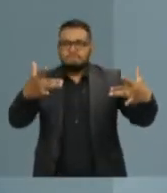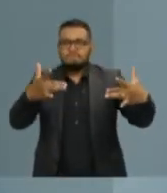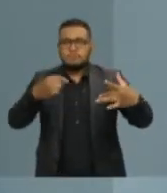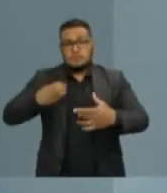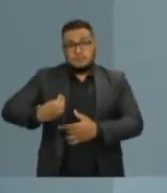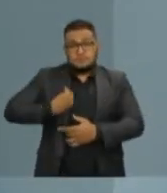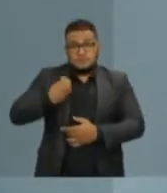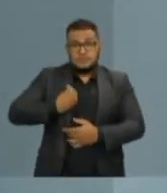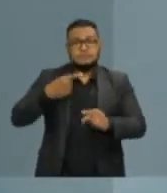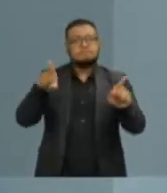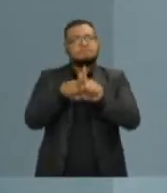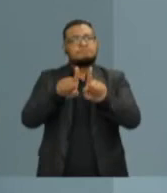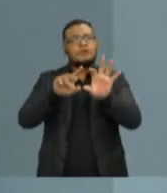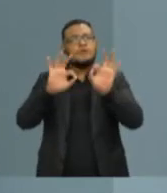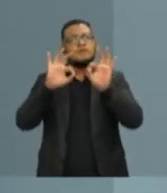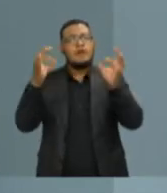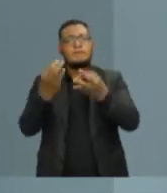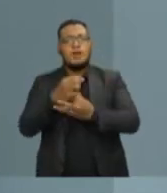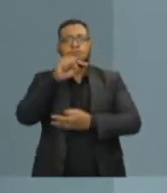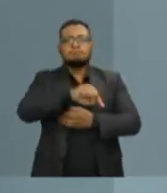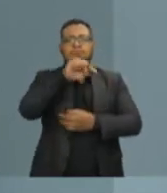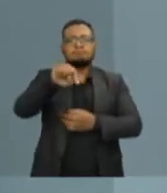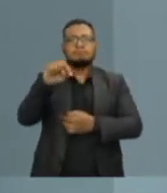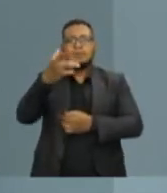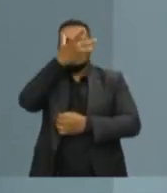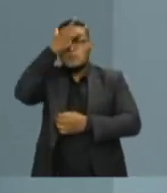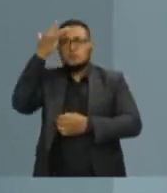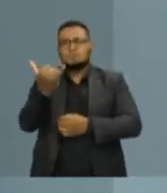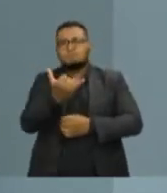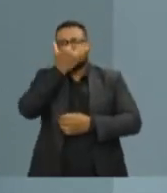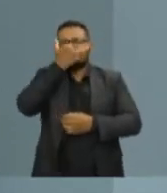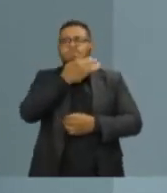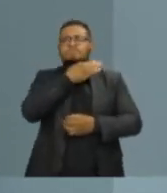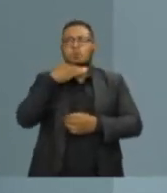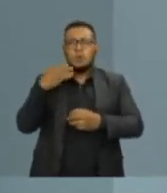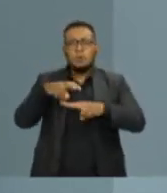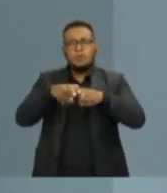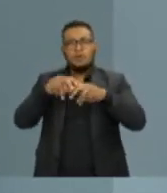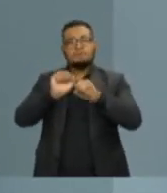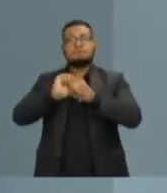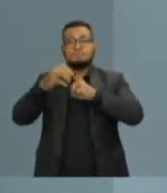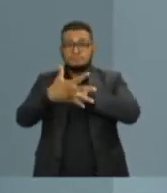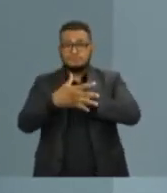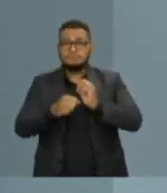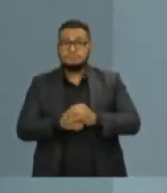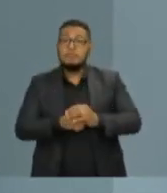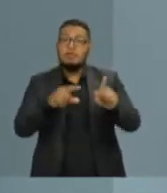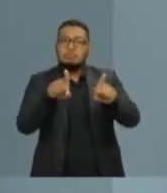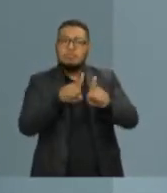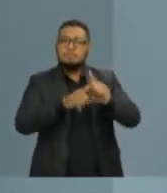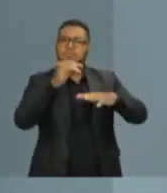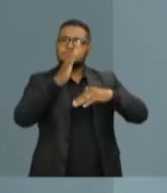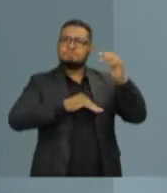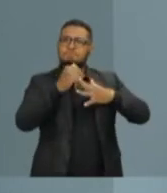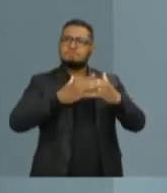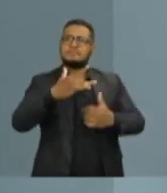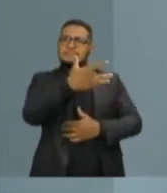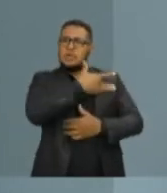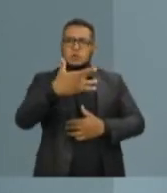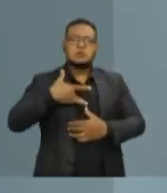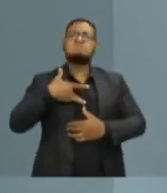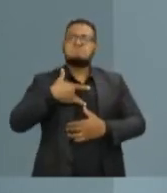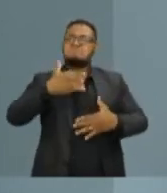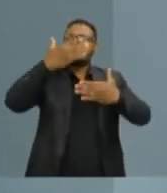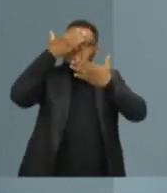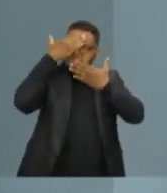famílias de todos aqueles que perderam seus entes queridos. E também agradecer aos profissionais de saúde, verdadeiros heróis